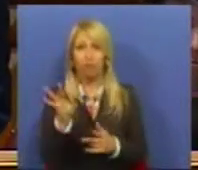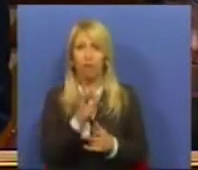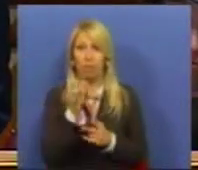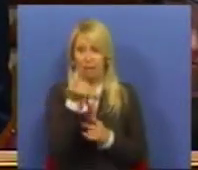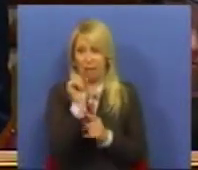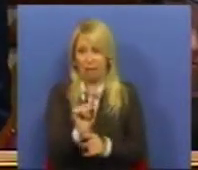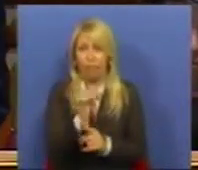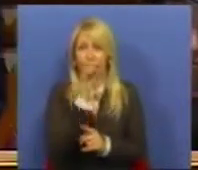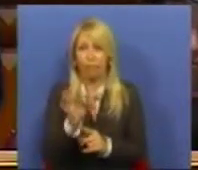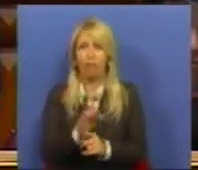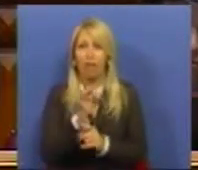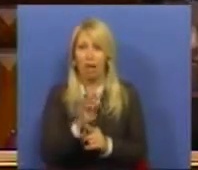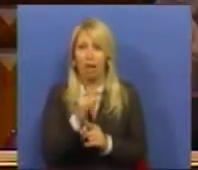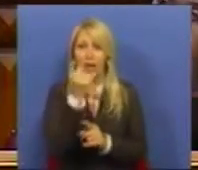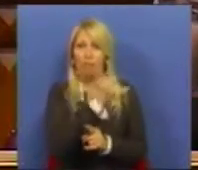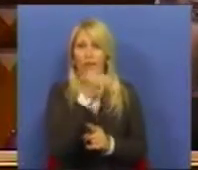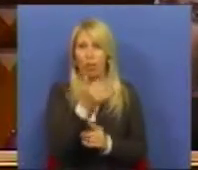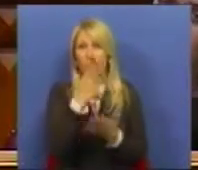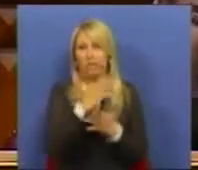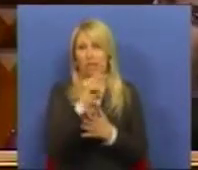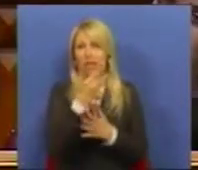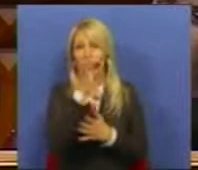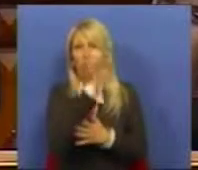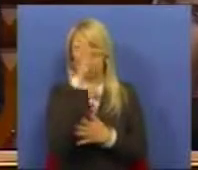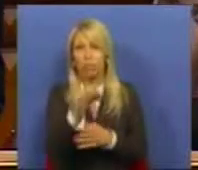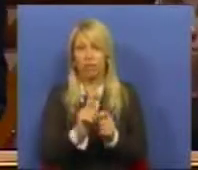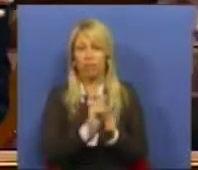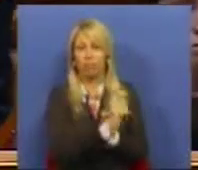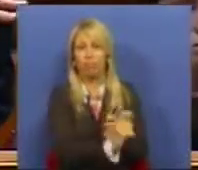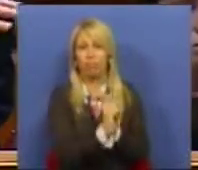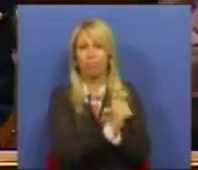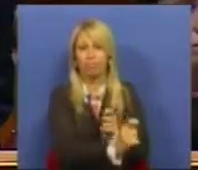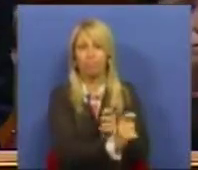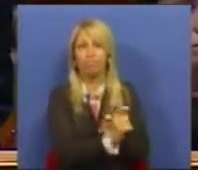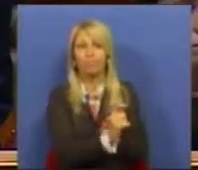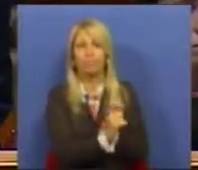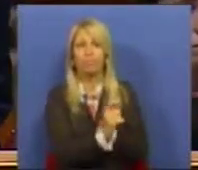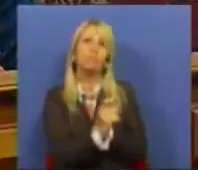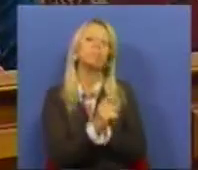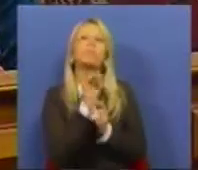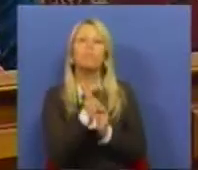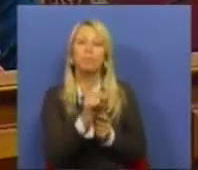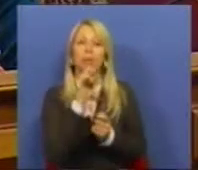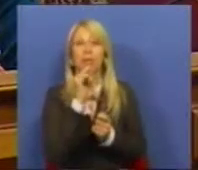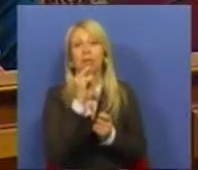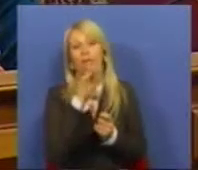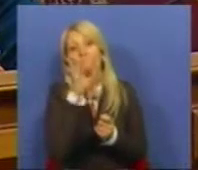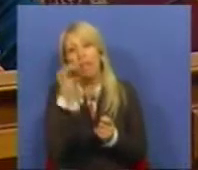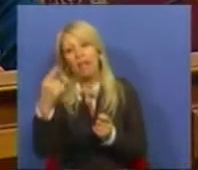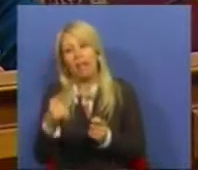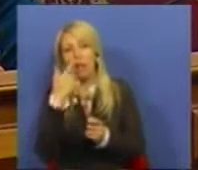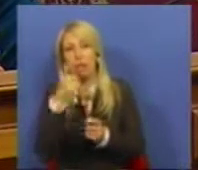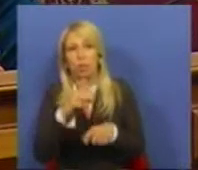dedica 22% a 31% apenas, no caso de famílias com doentes crónicos,